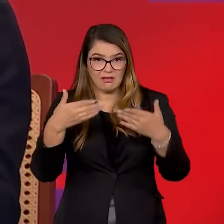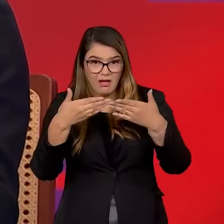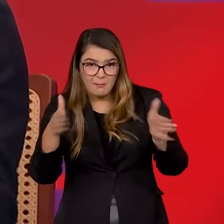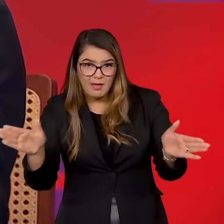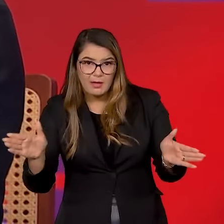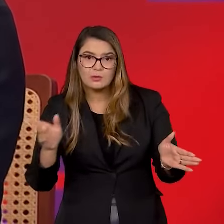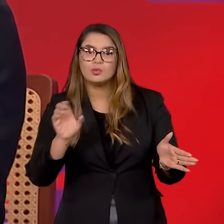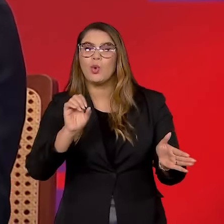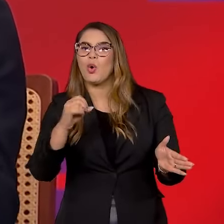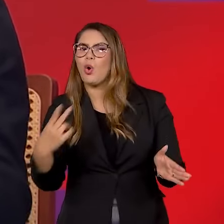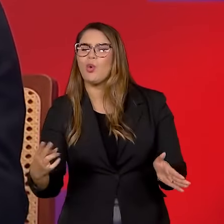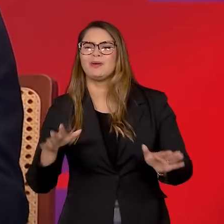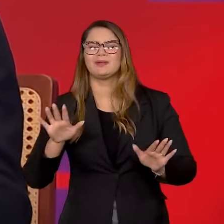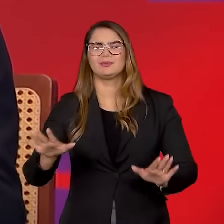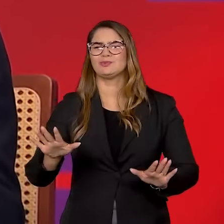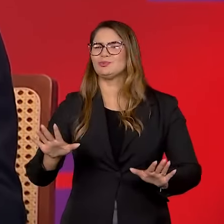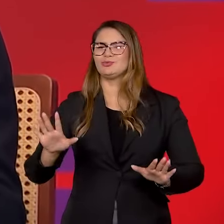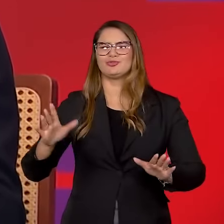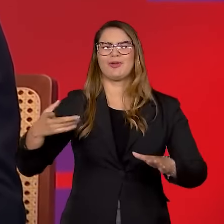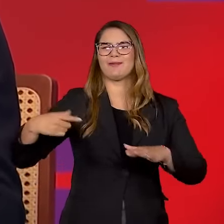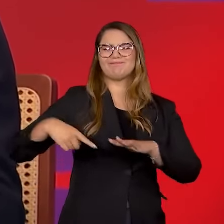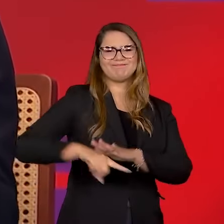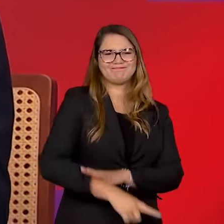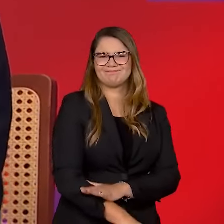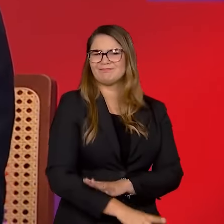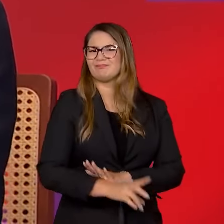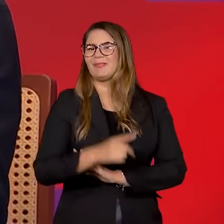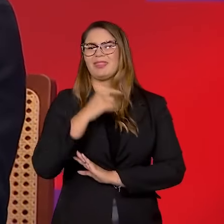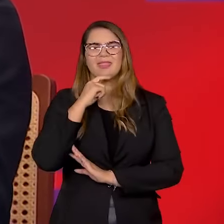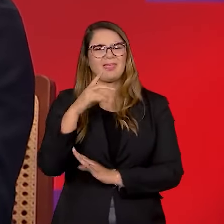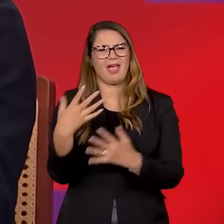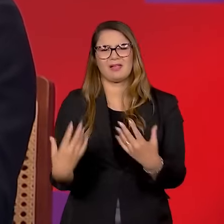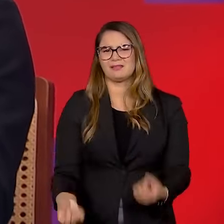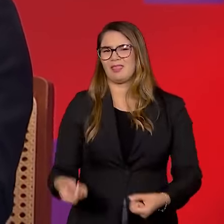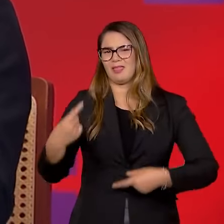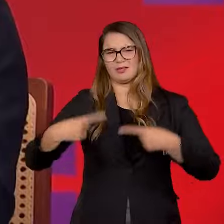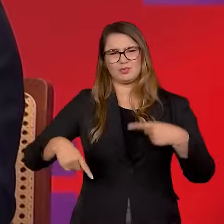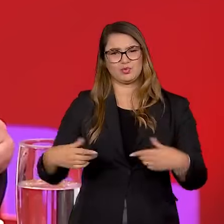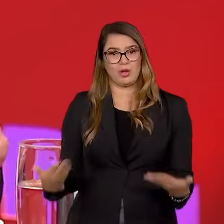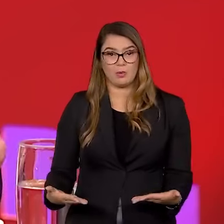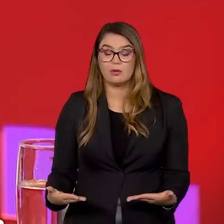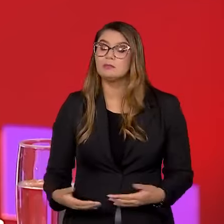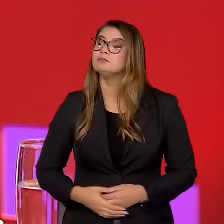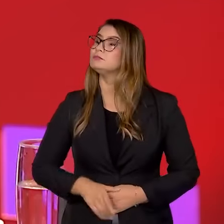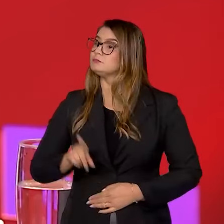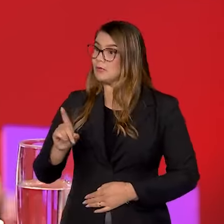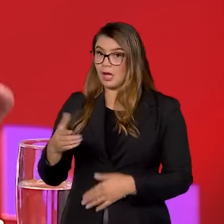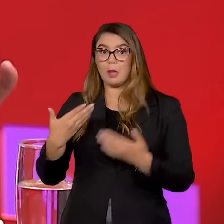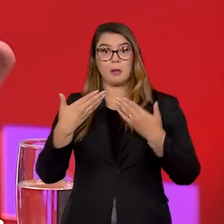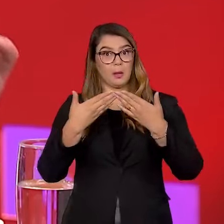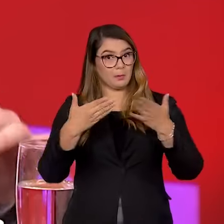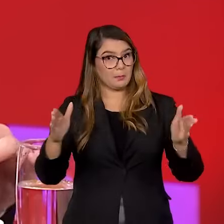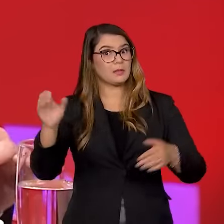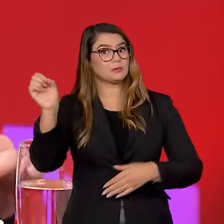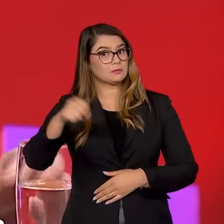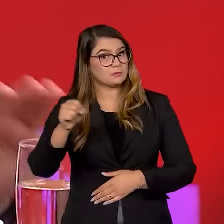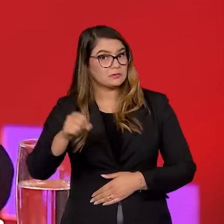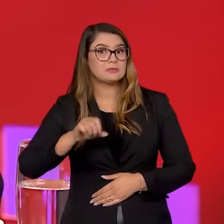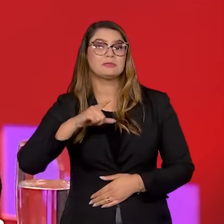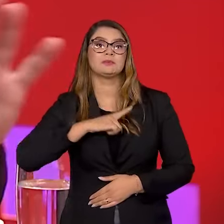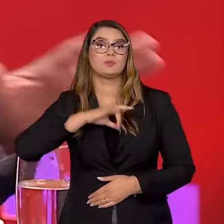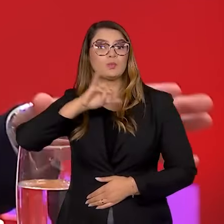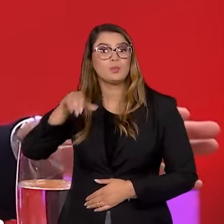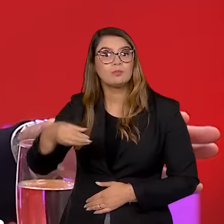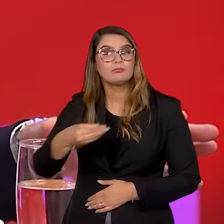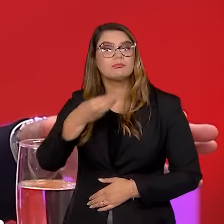aberto ou isso é uma coisa que está muito enraigada ali e ninguém vai aceitar essa discussão? Está em aberto e nós temos uma oportunidade singular para